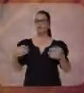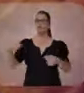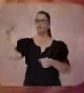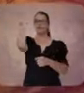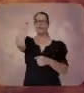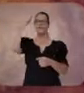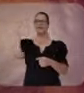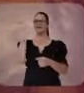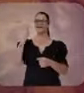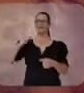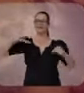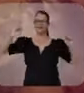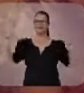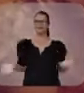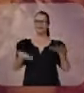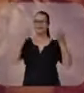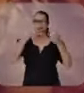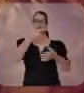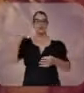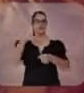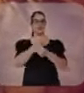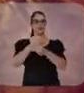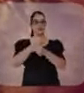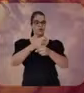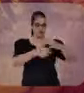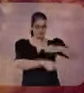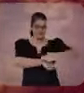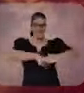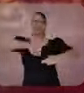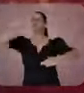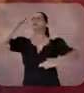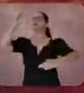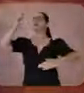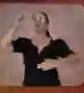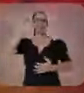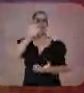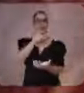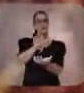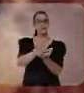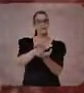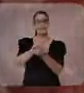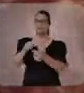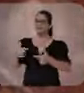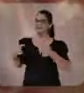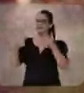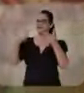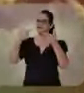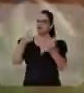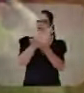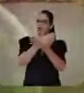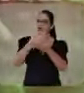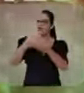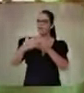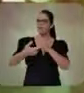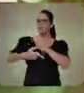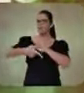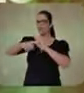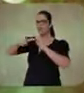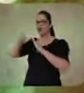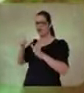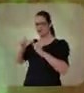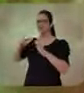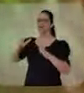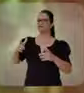Hoje o Brasil comemora 200 anos de independência. Em Pernambuco, essa luta começou